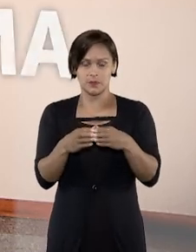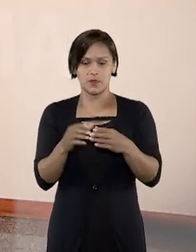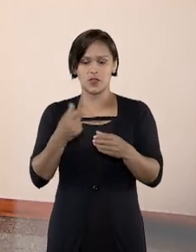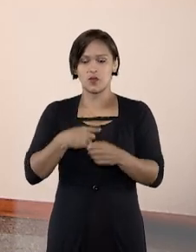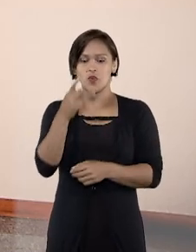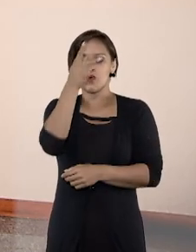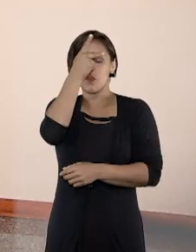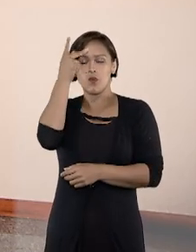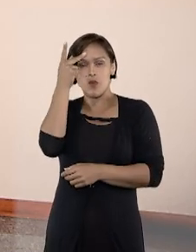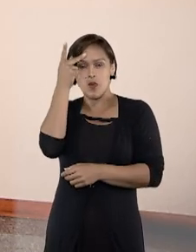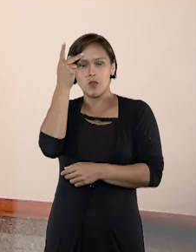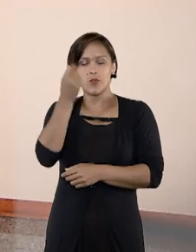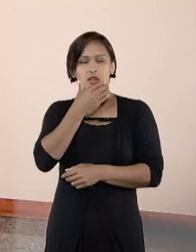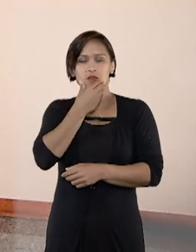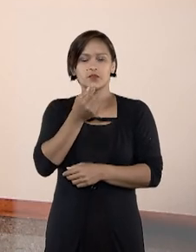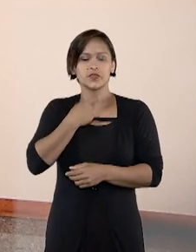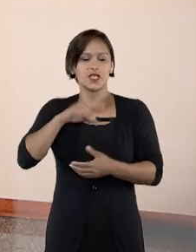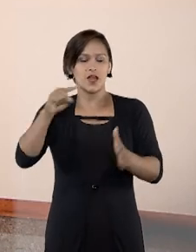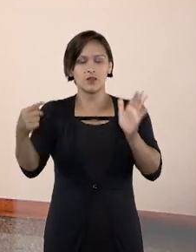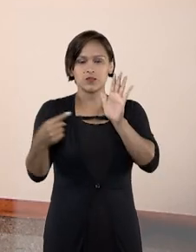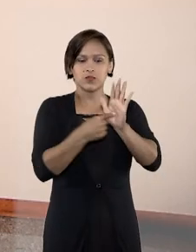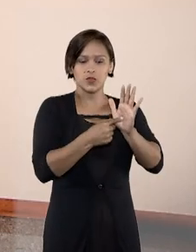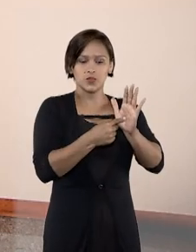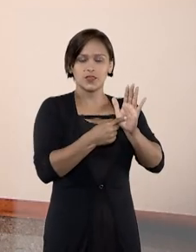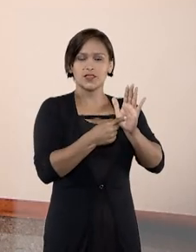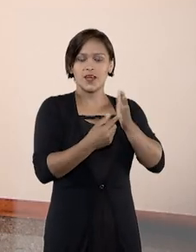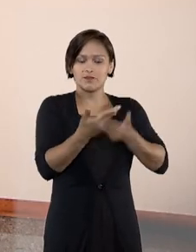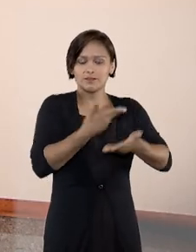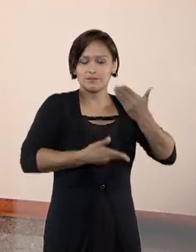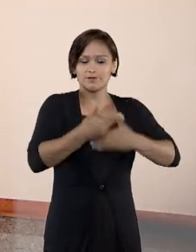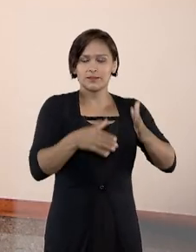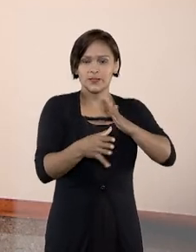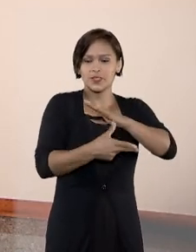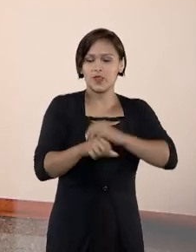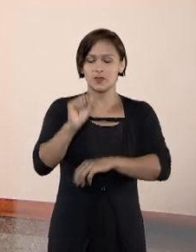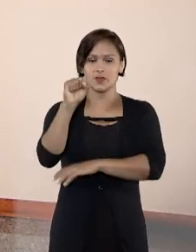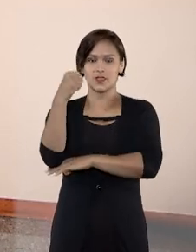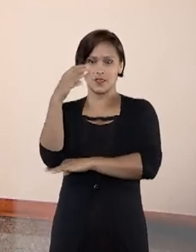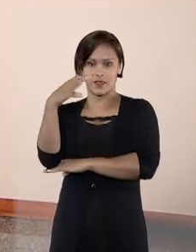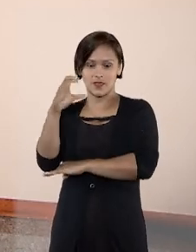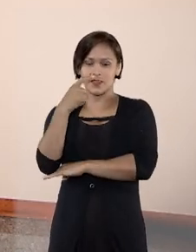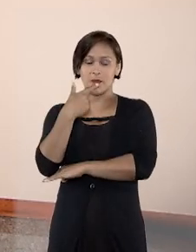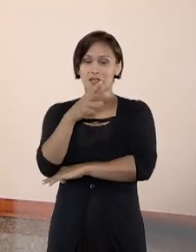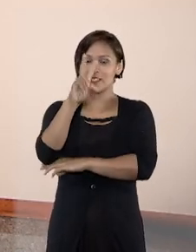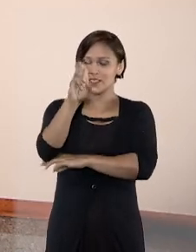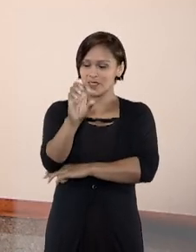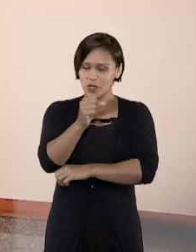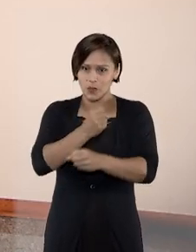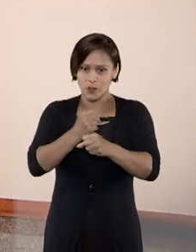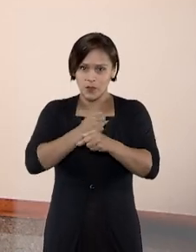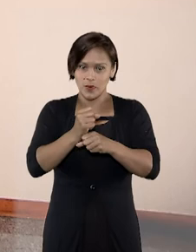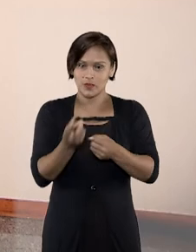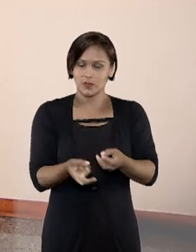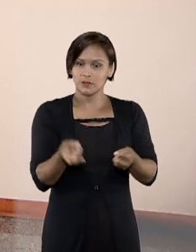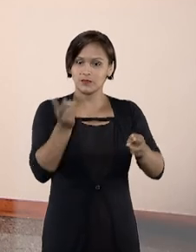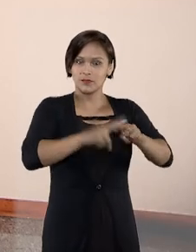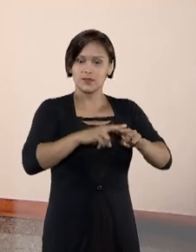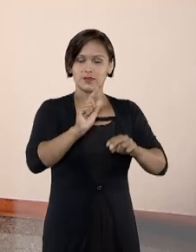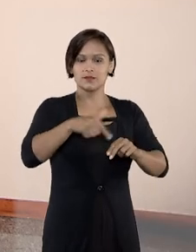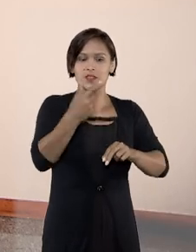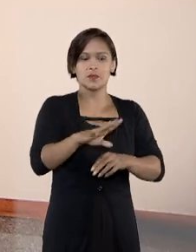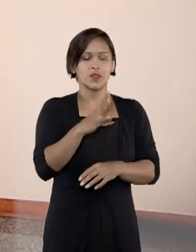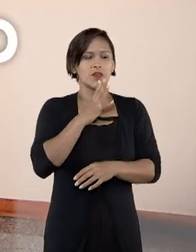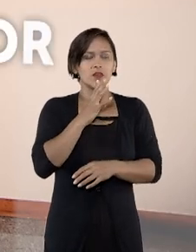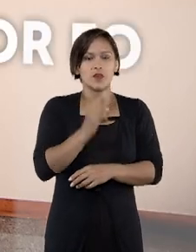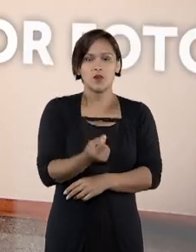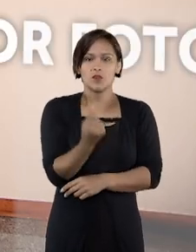turma, um homem acusado de participar de assaltos em Santa Catarina foi condenado a mais de cinco anos de prisão depois de ter